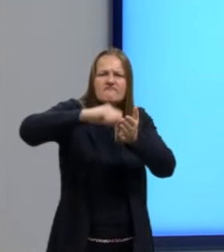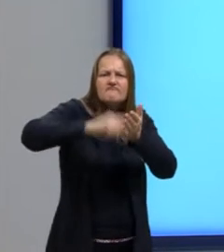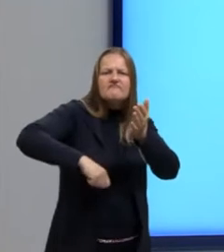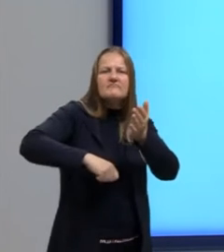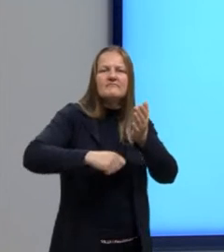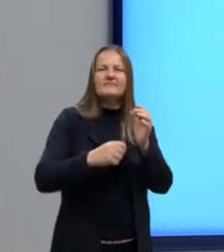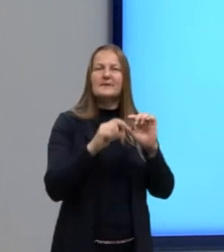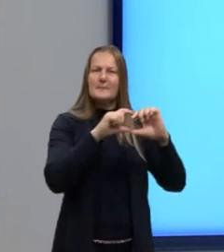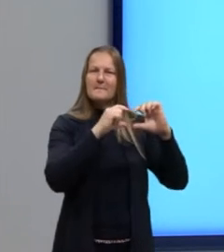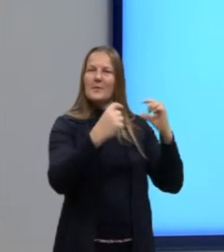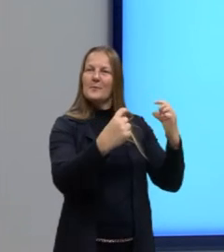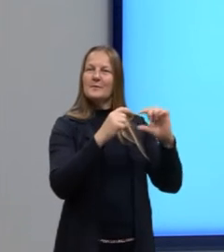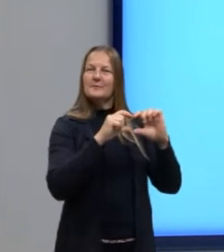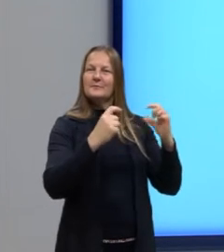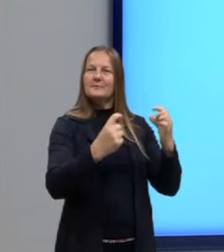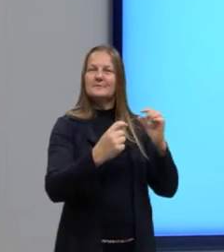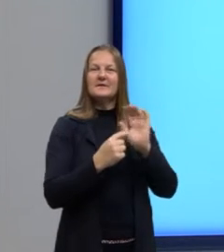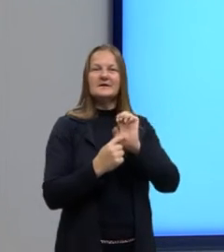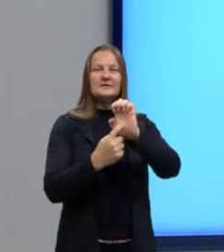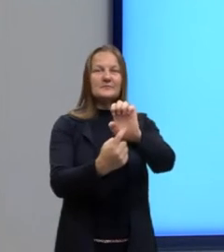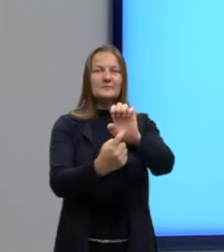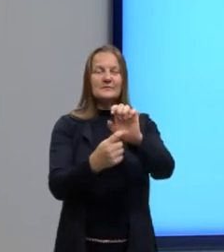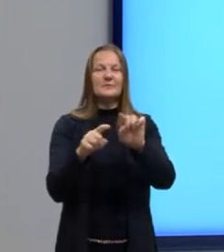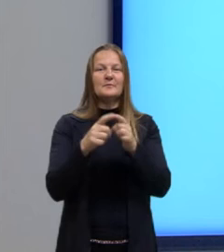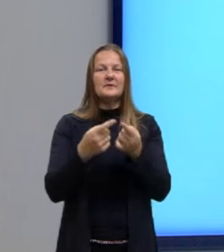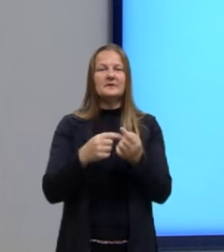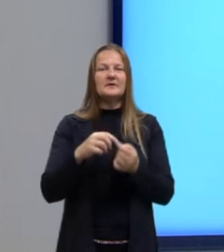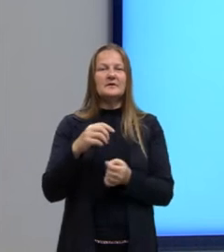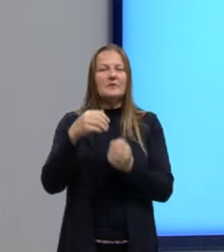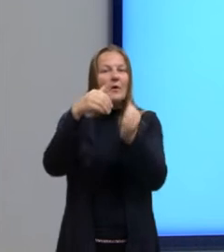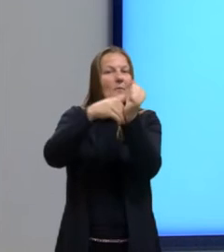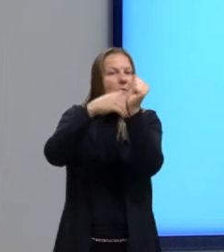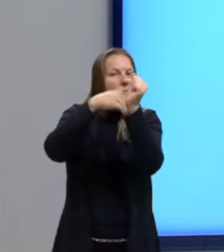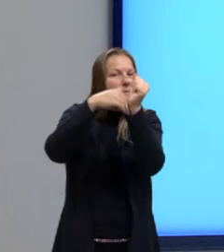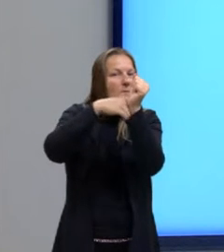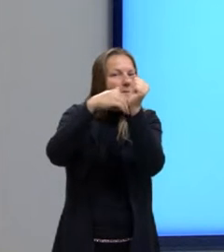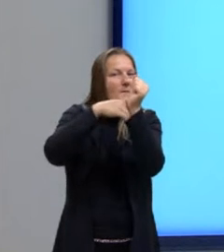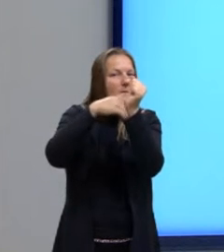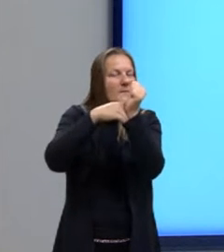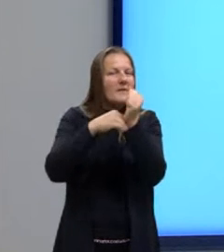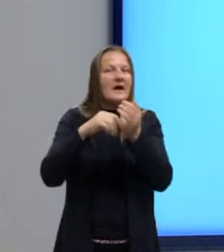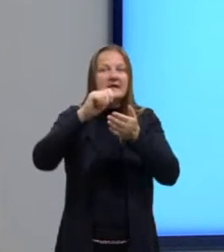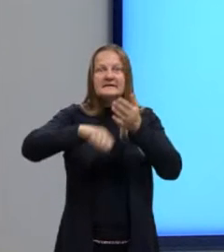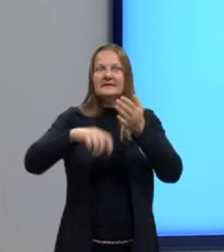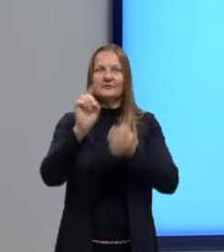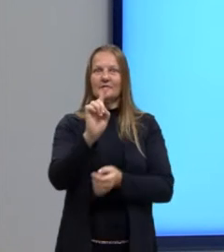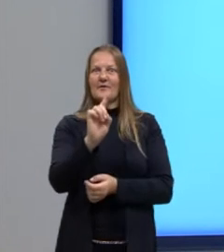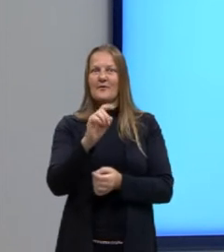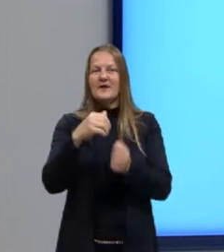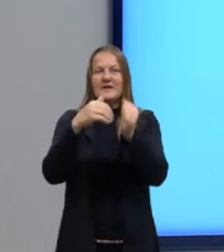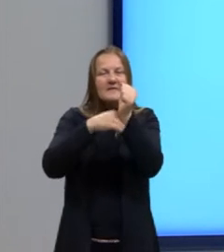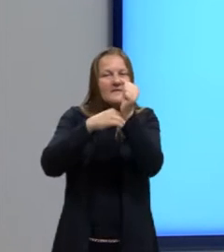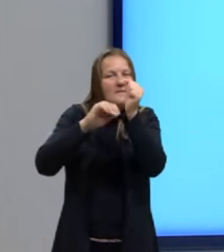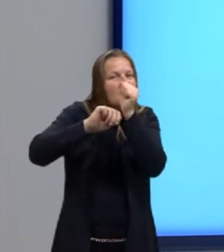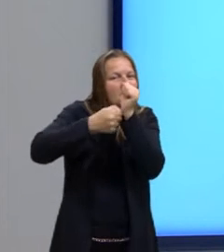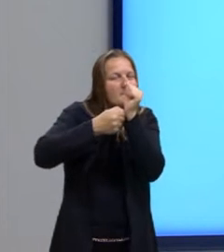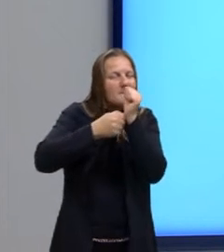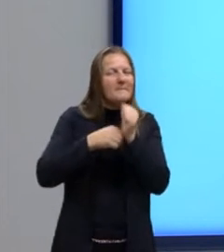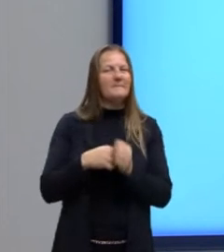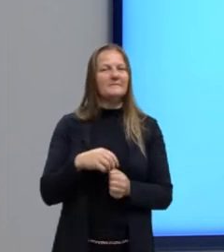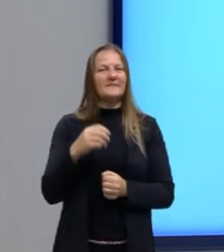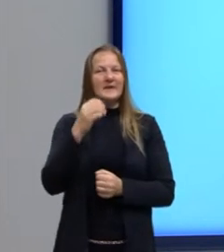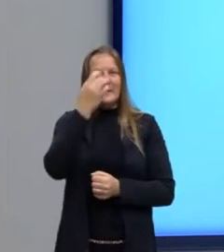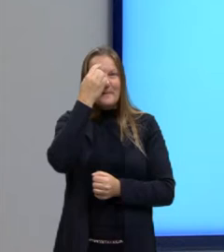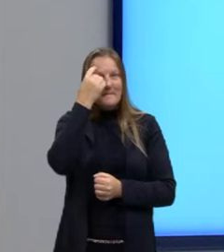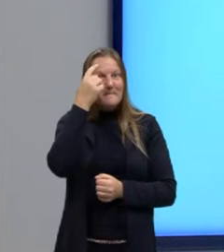leva ela para uma exposição, mas com um pseudônimo, não é ele assinando. Então, nós temos